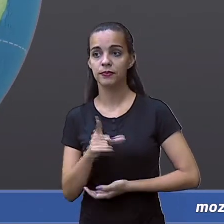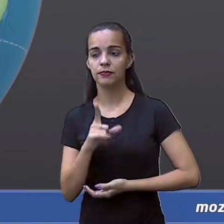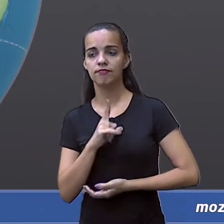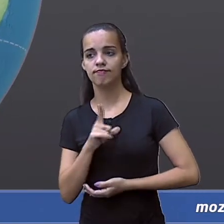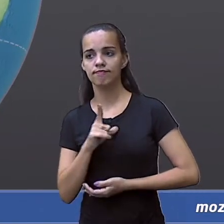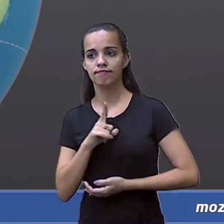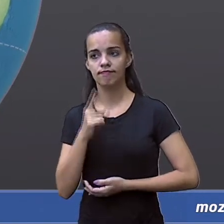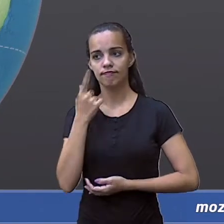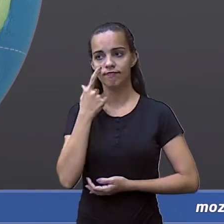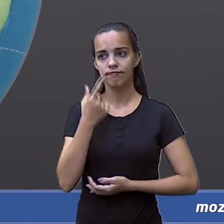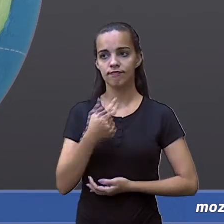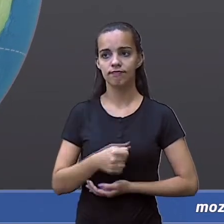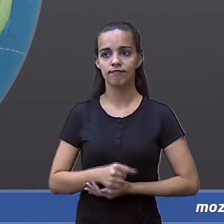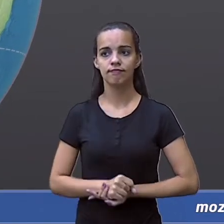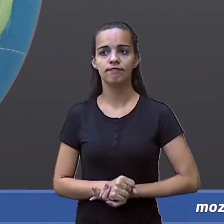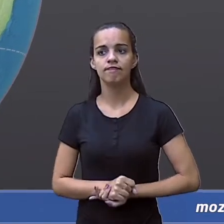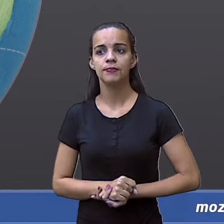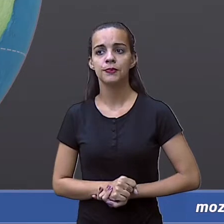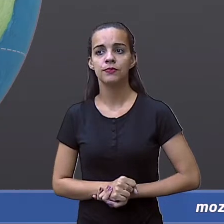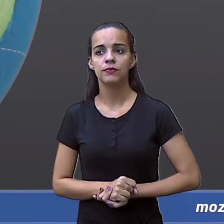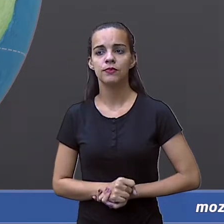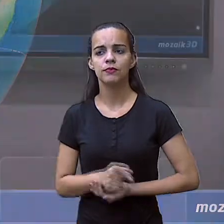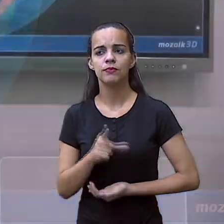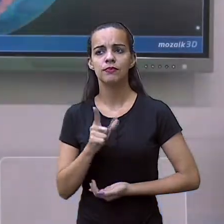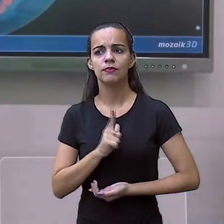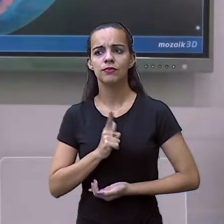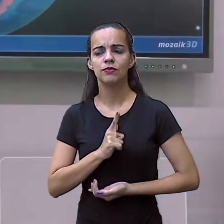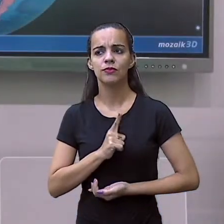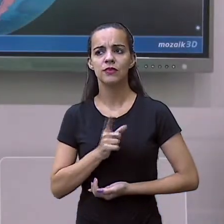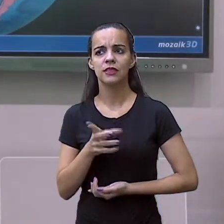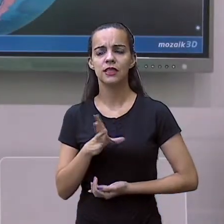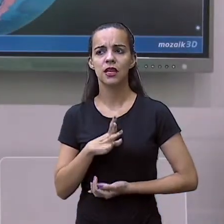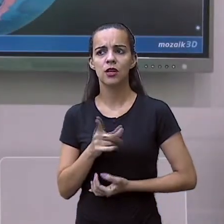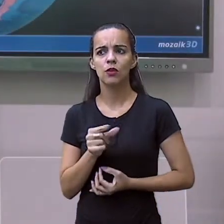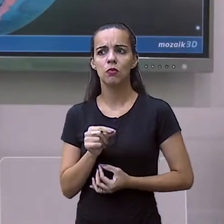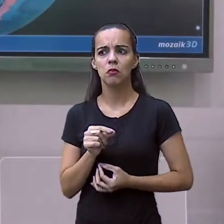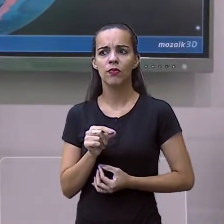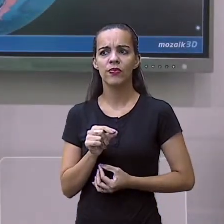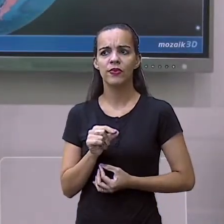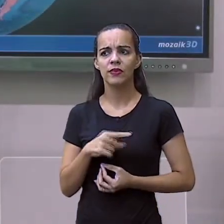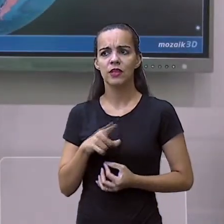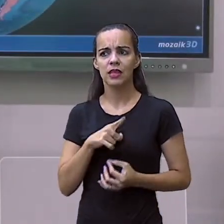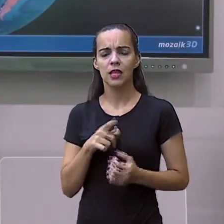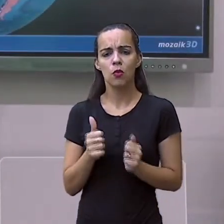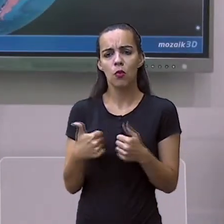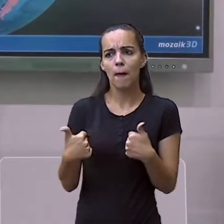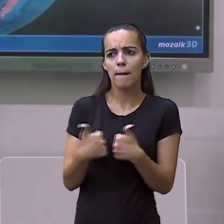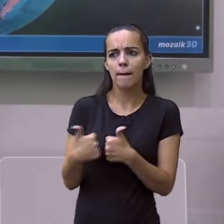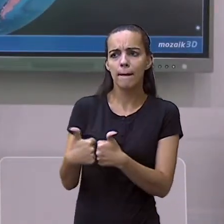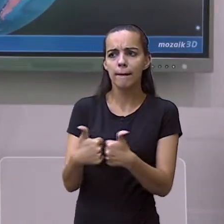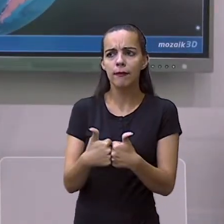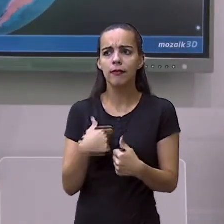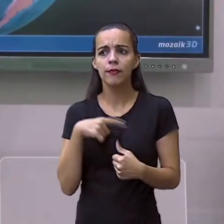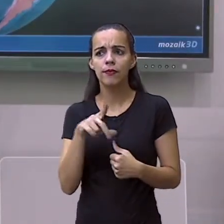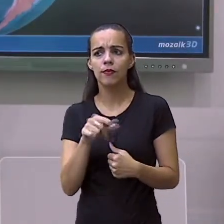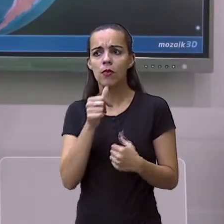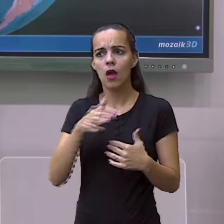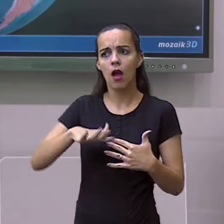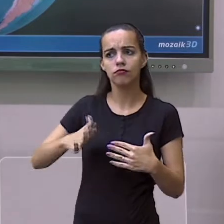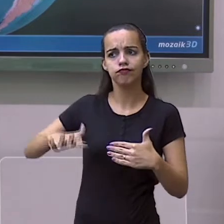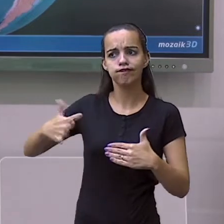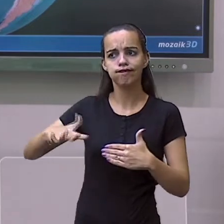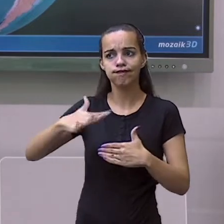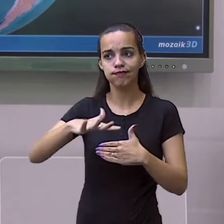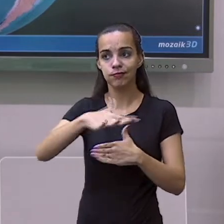Central, ela tem a parte continental, observem que